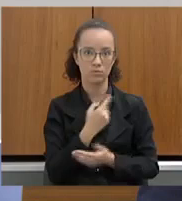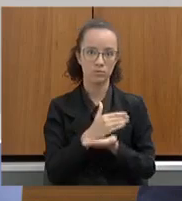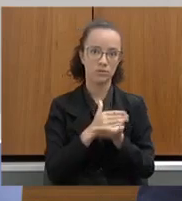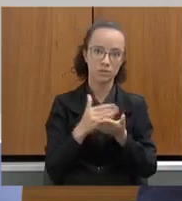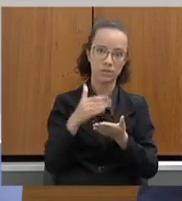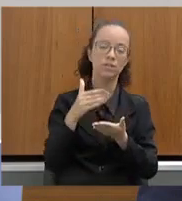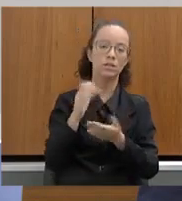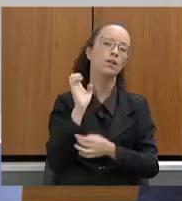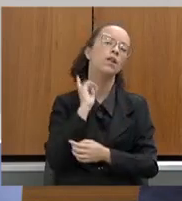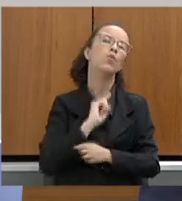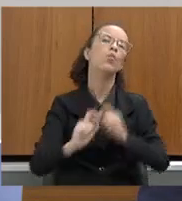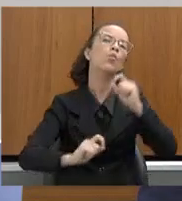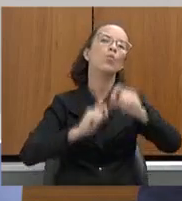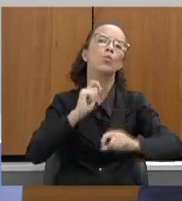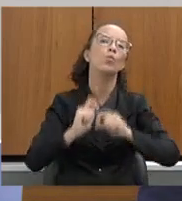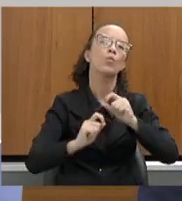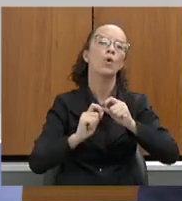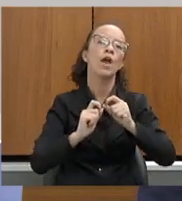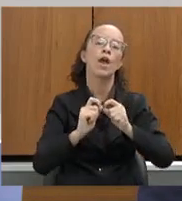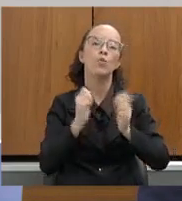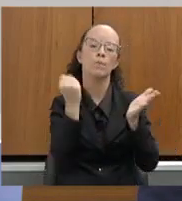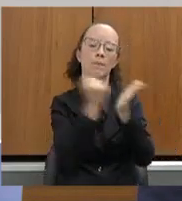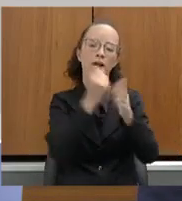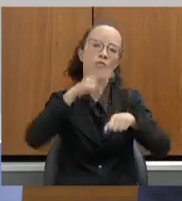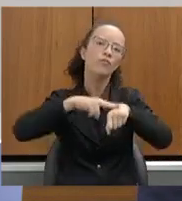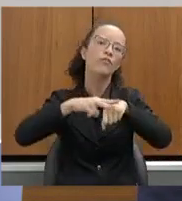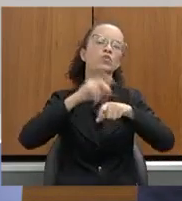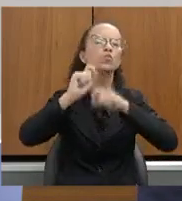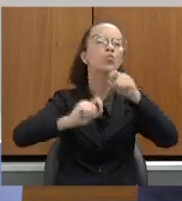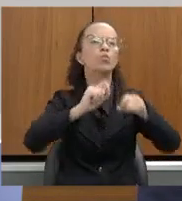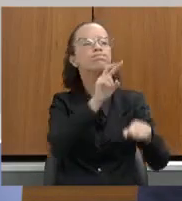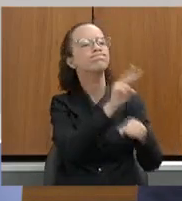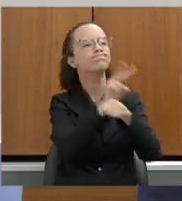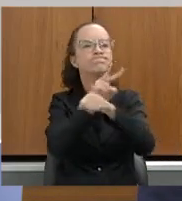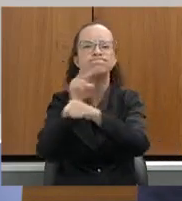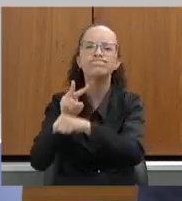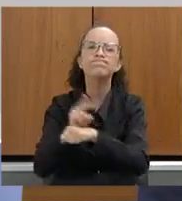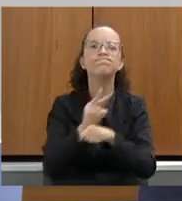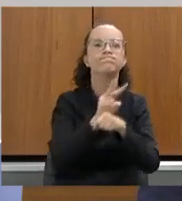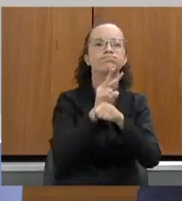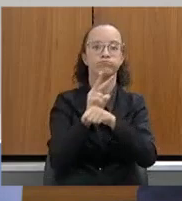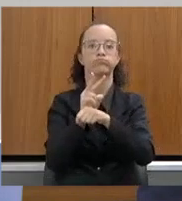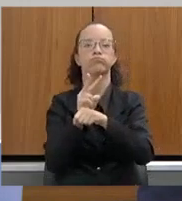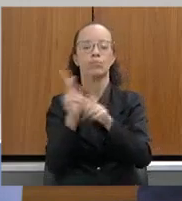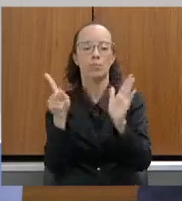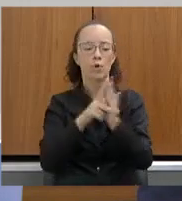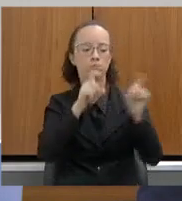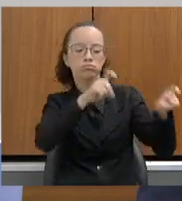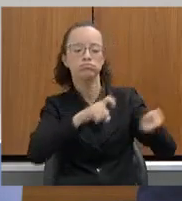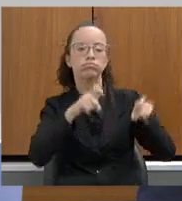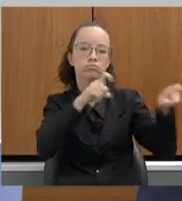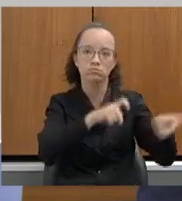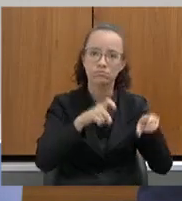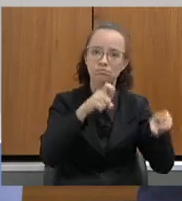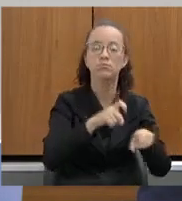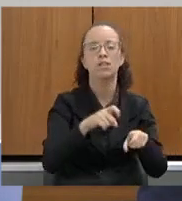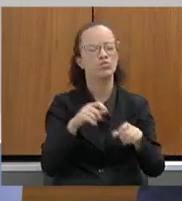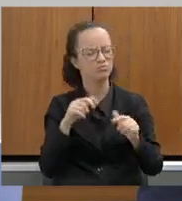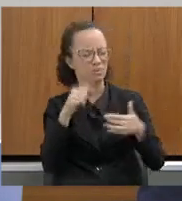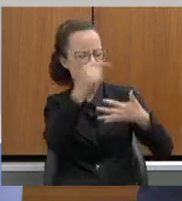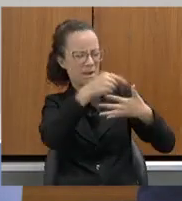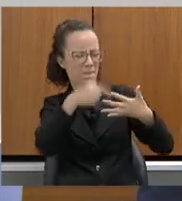no Estado de Minas Gerais é o selo verde para a rastreabilidade da cadeia agropecuária. Todas essas ações, elas